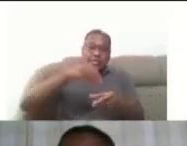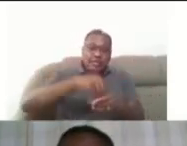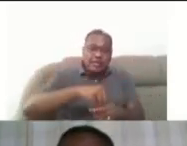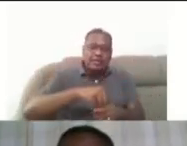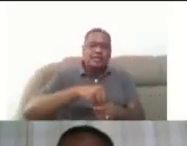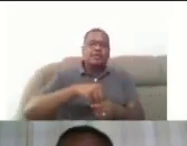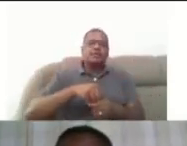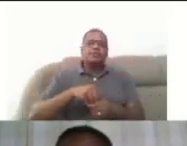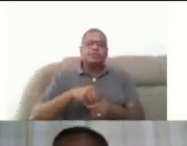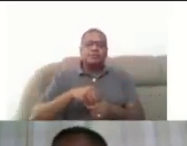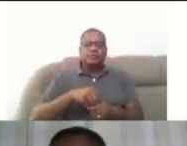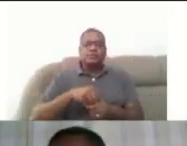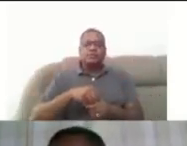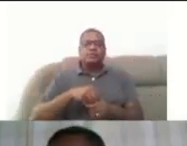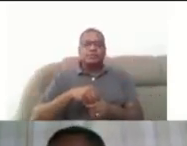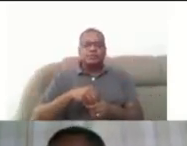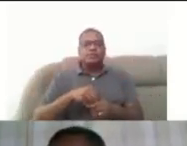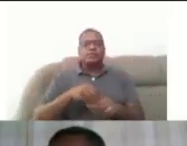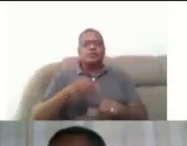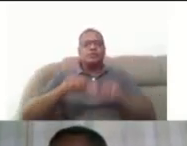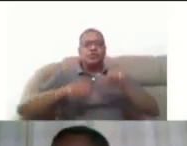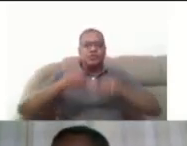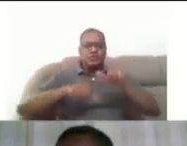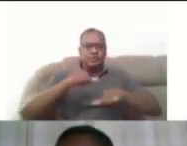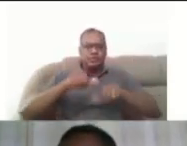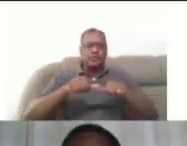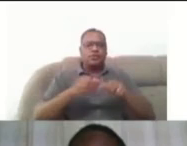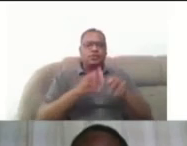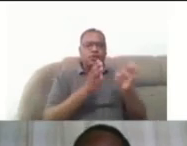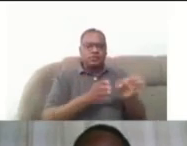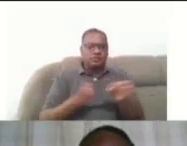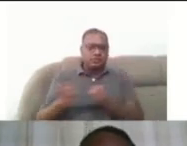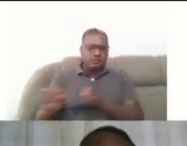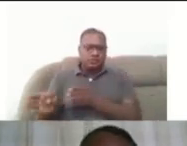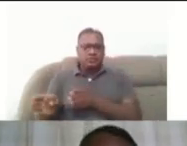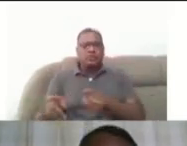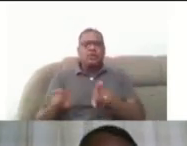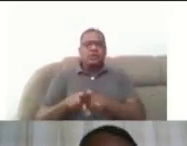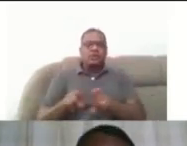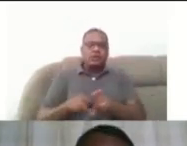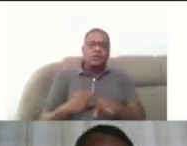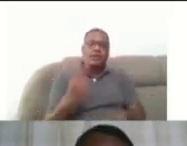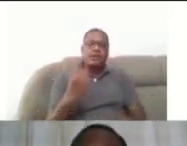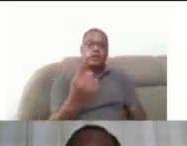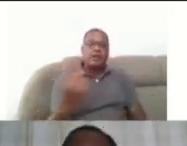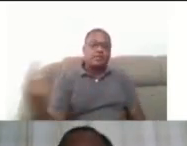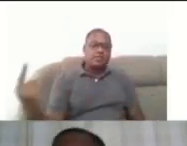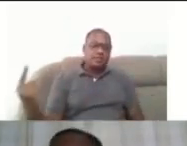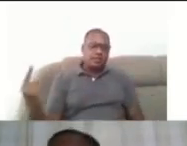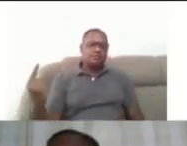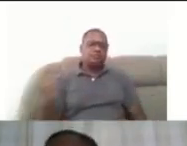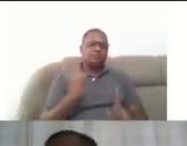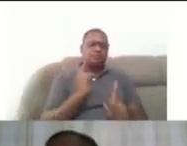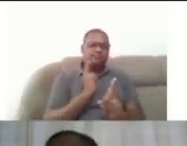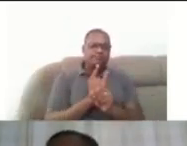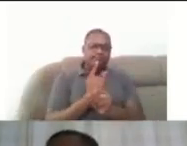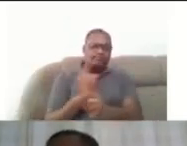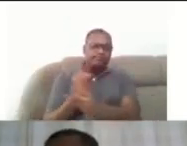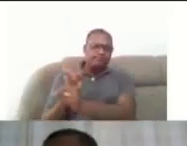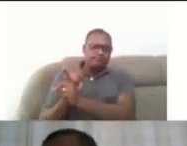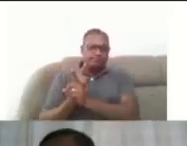modificações organizacionais e das medidas individualizadas identificadas por nossa